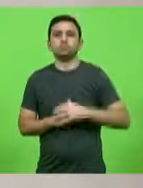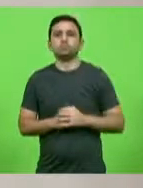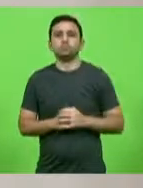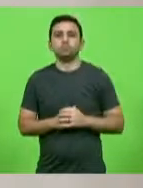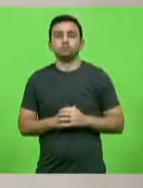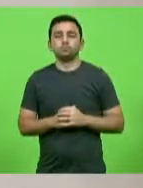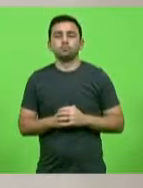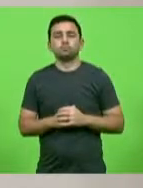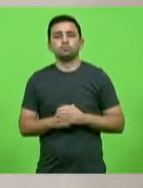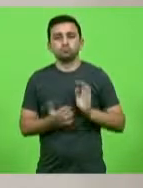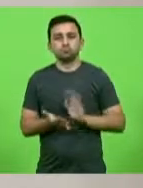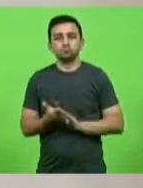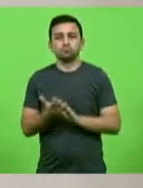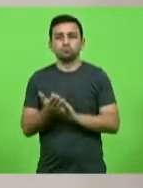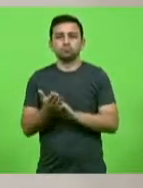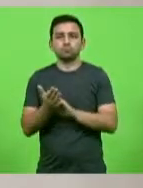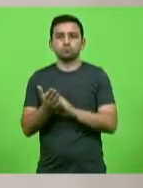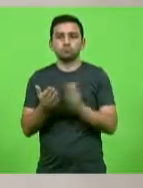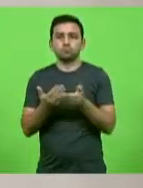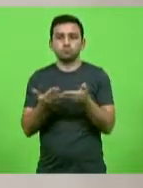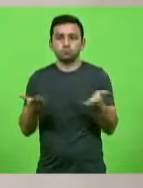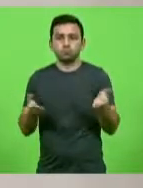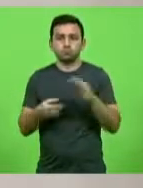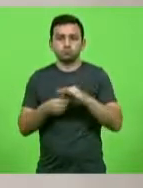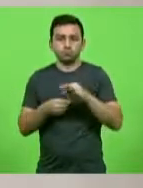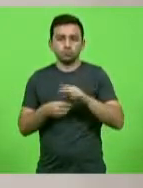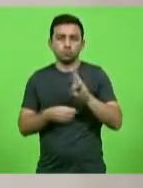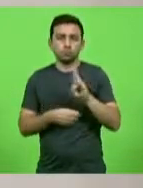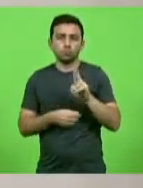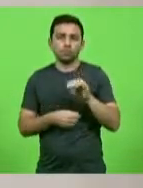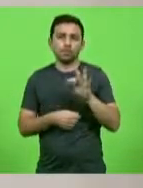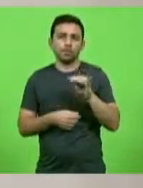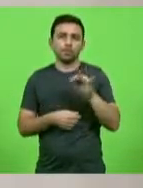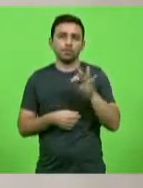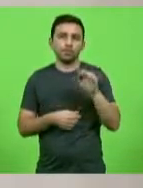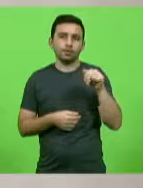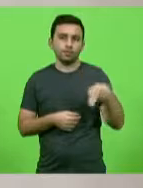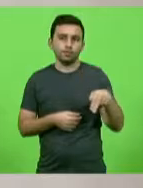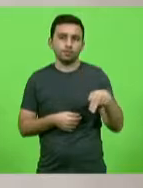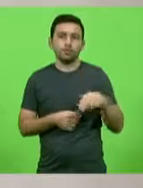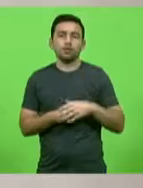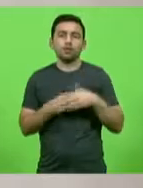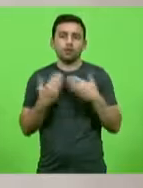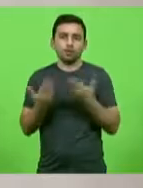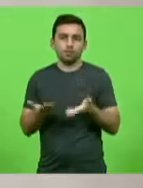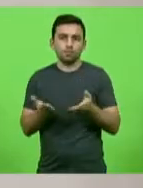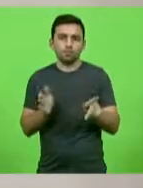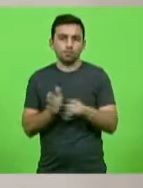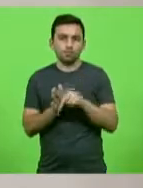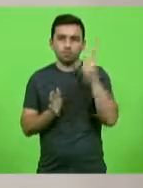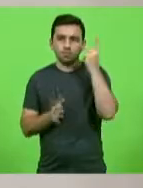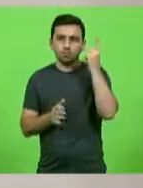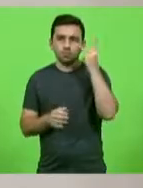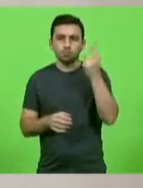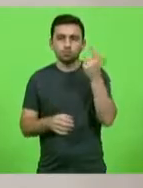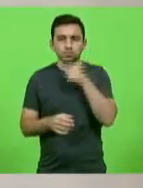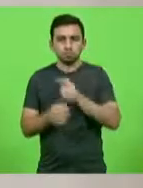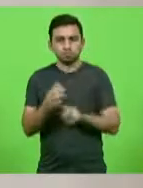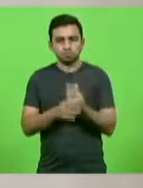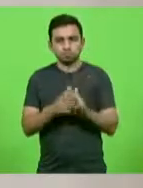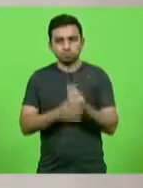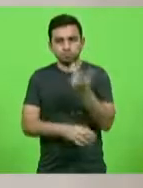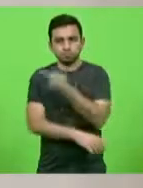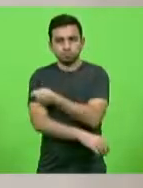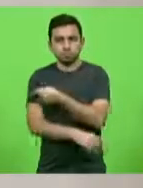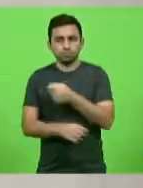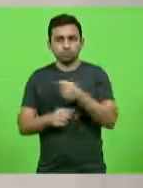Manifestando aplauso ao Instituto Butantã sediado do município de São Paulo pela produção das vacinas contra o Covid-19.